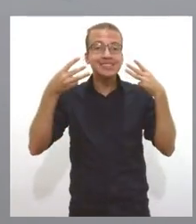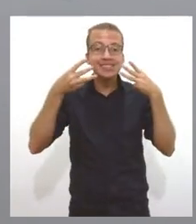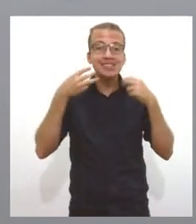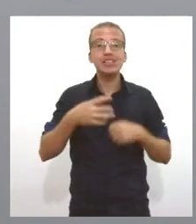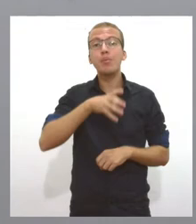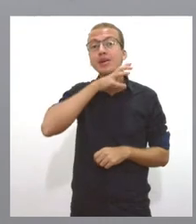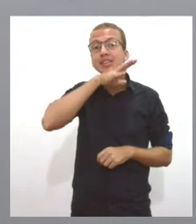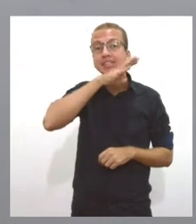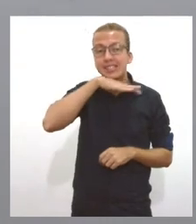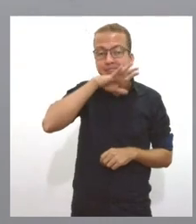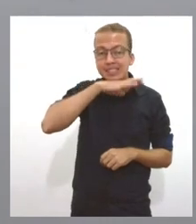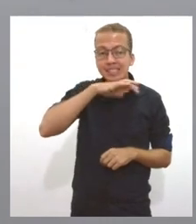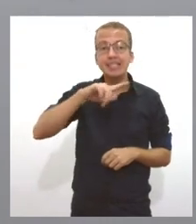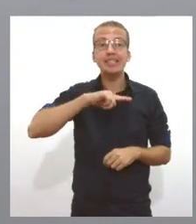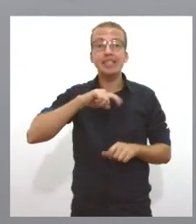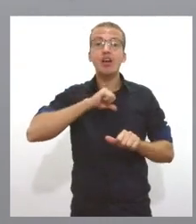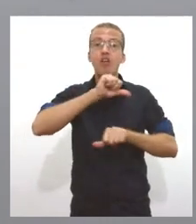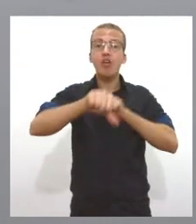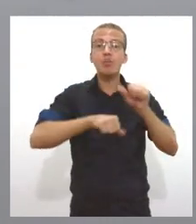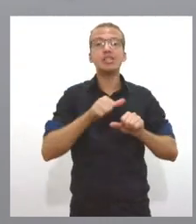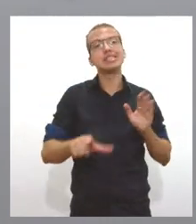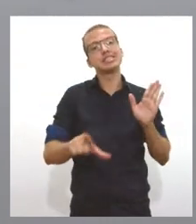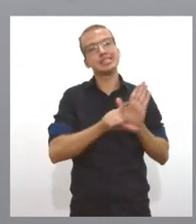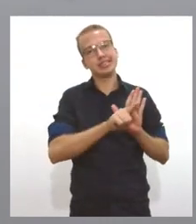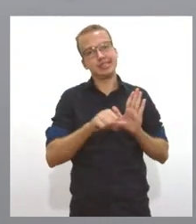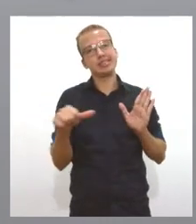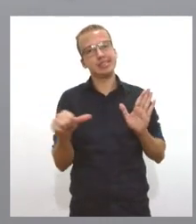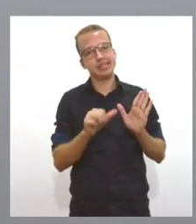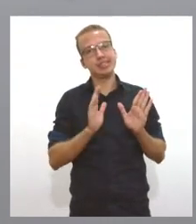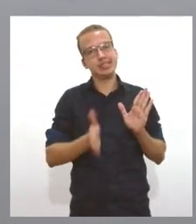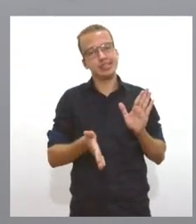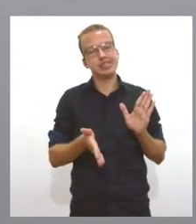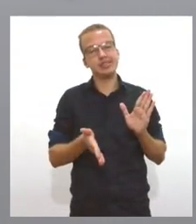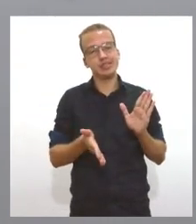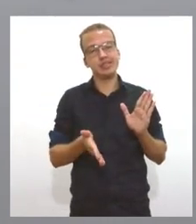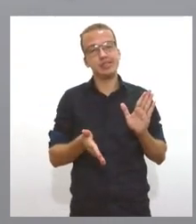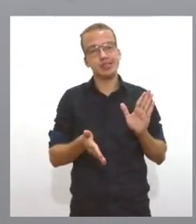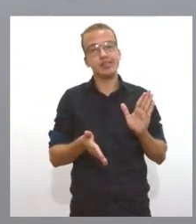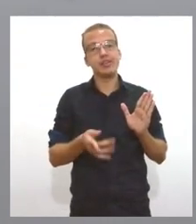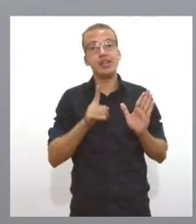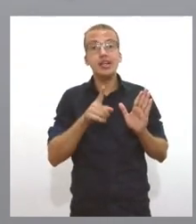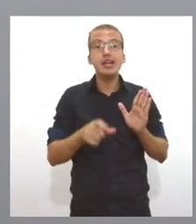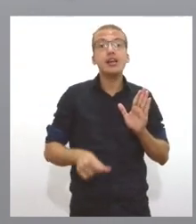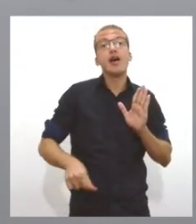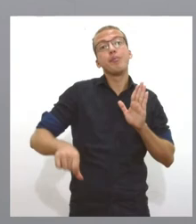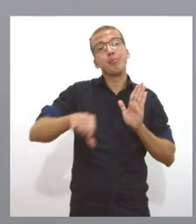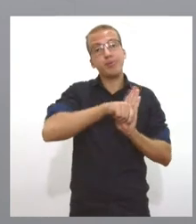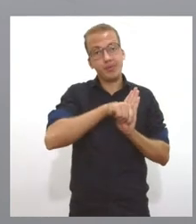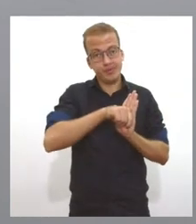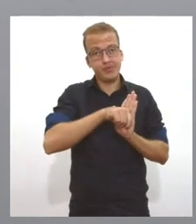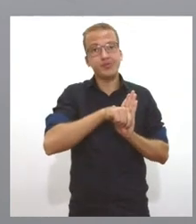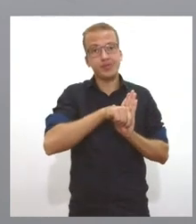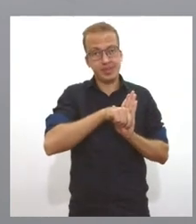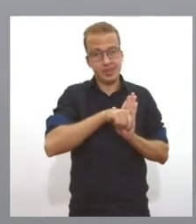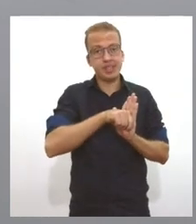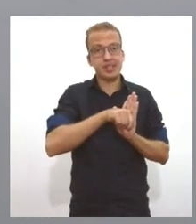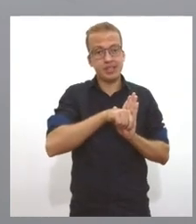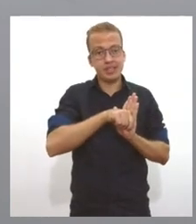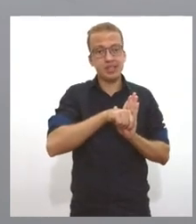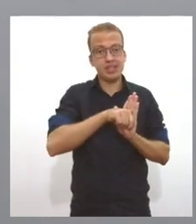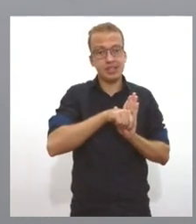mudança na legislação e a pena relativa ao crime de maus tratos